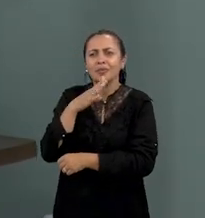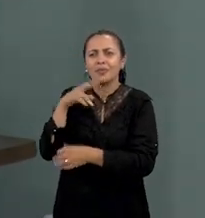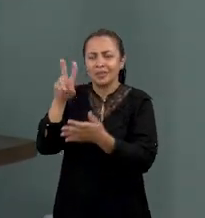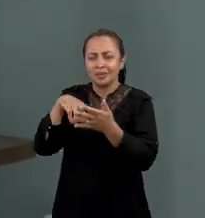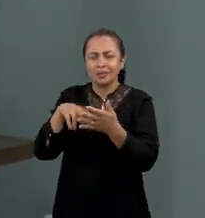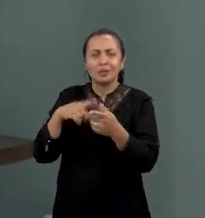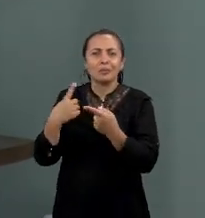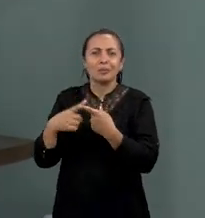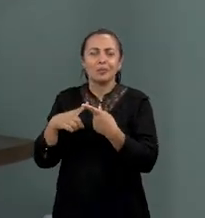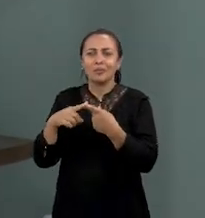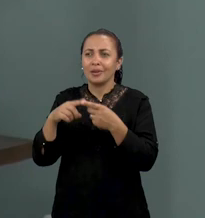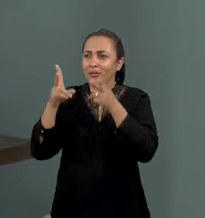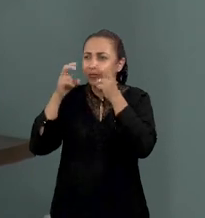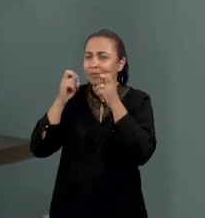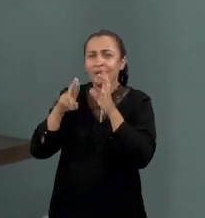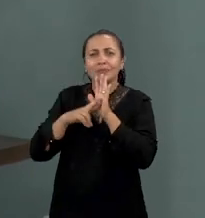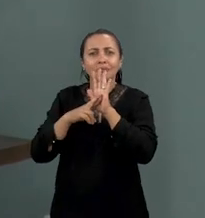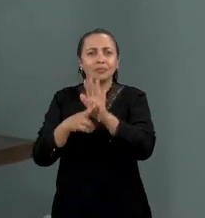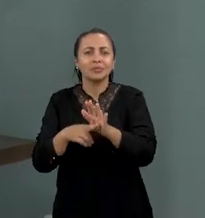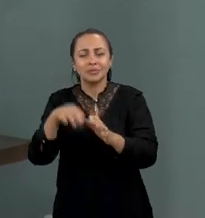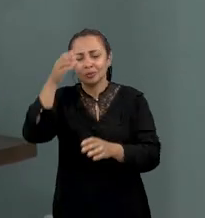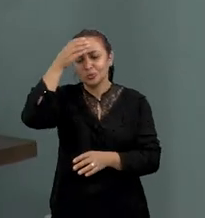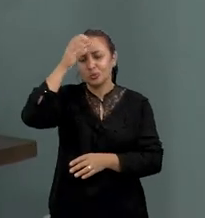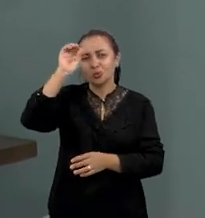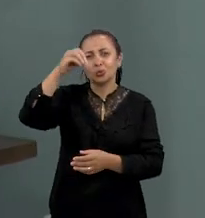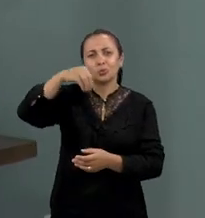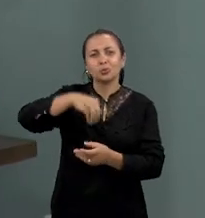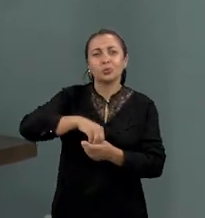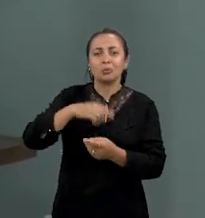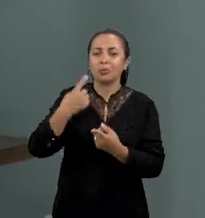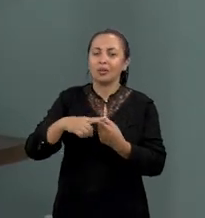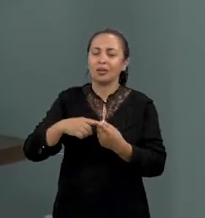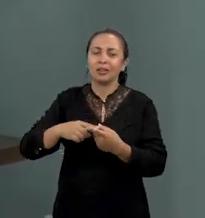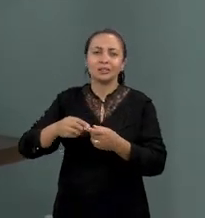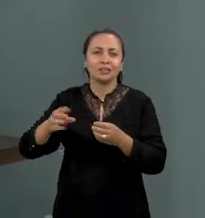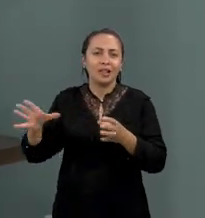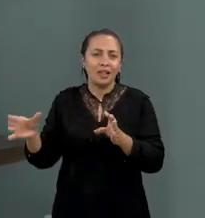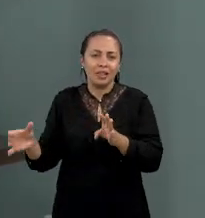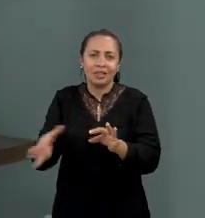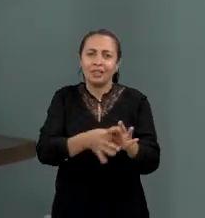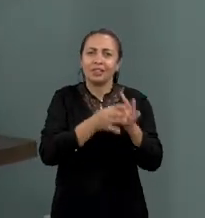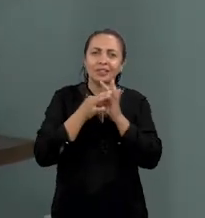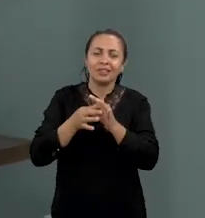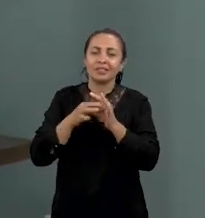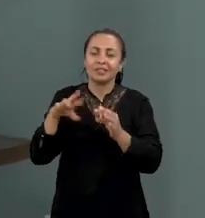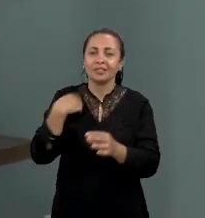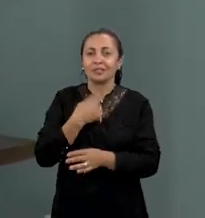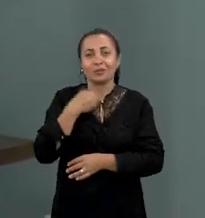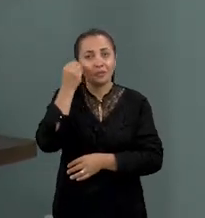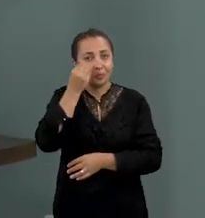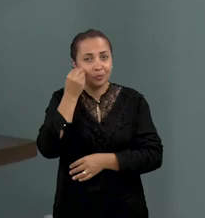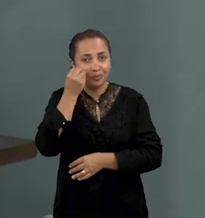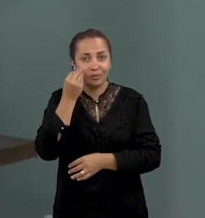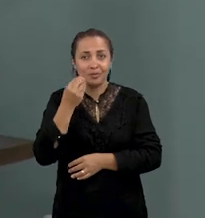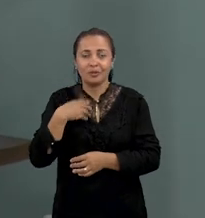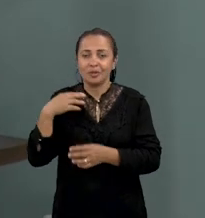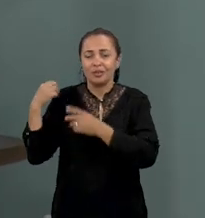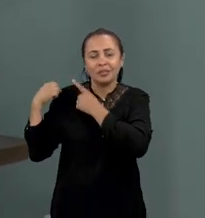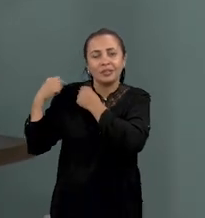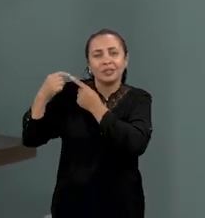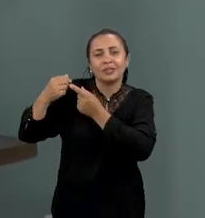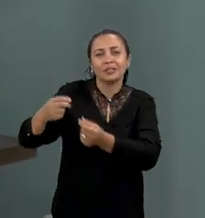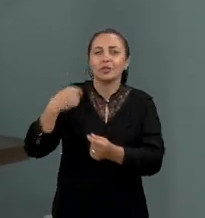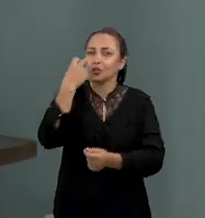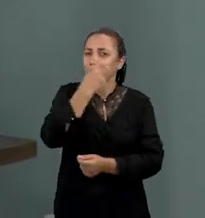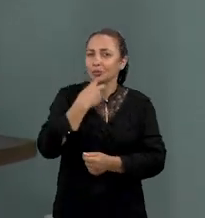porque eles se veem representados nessa cultura, porque ela está arraigada na nossa experiência, através de